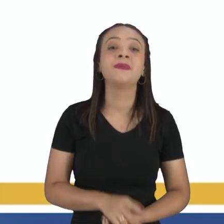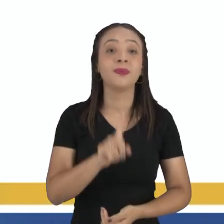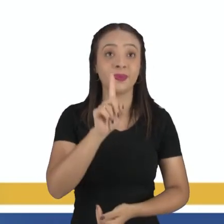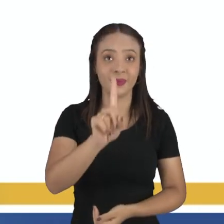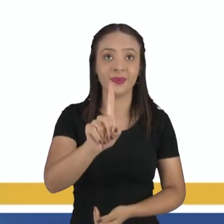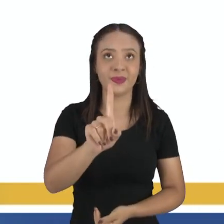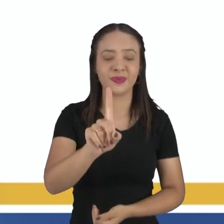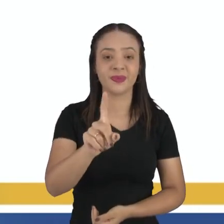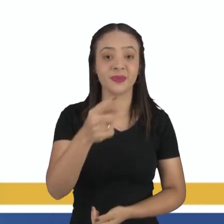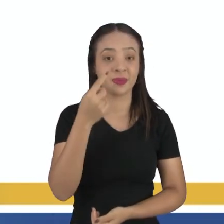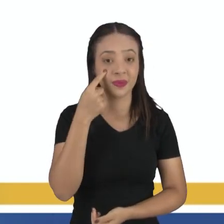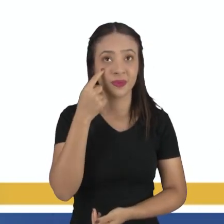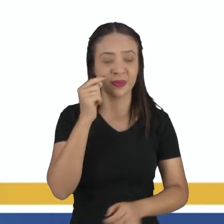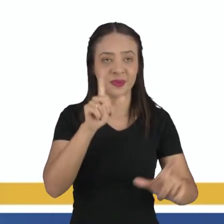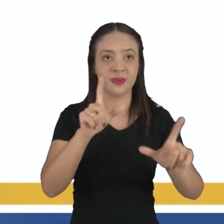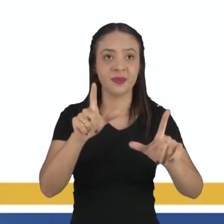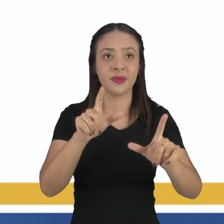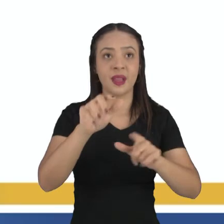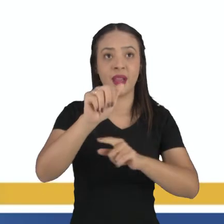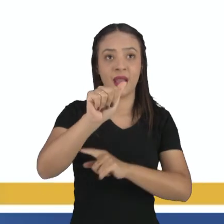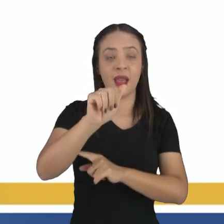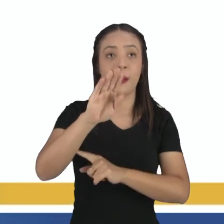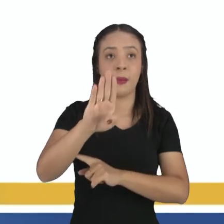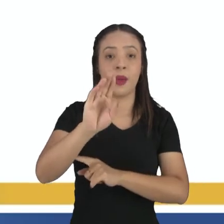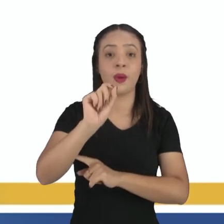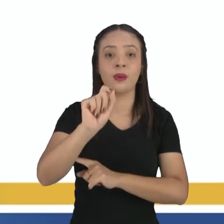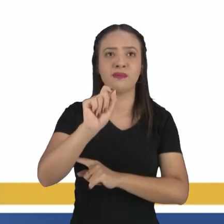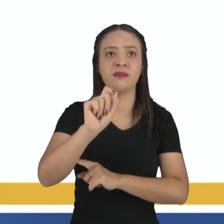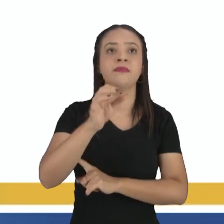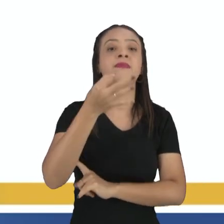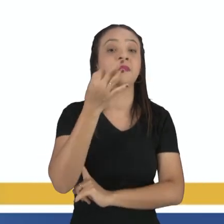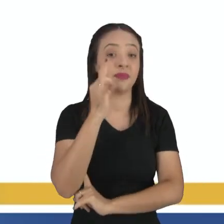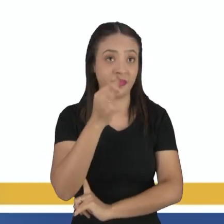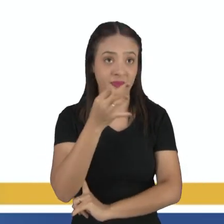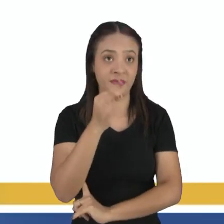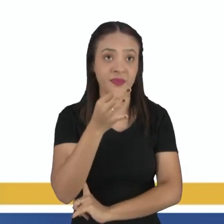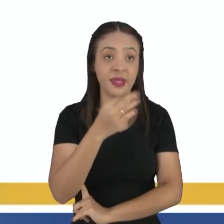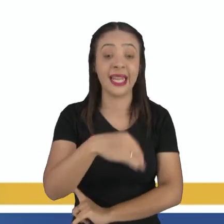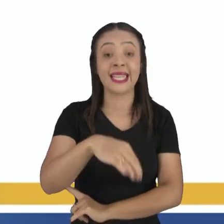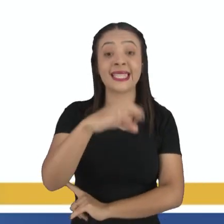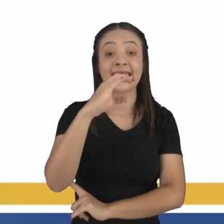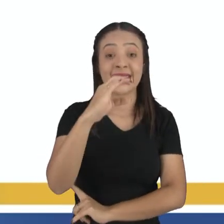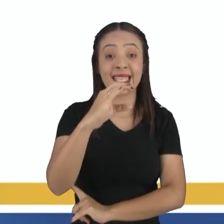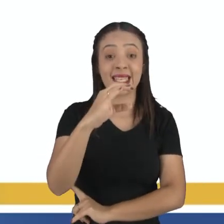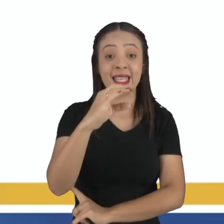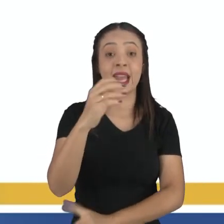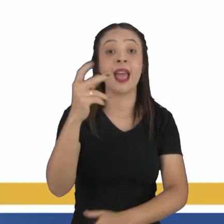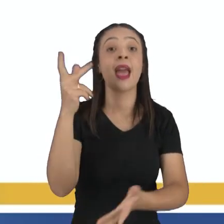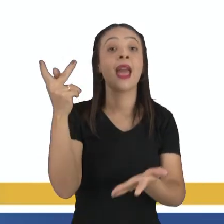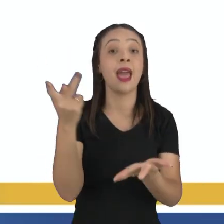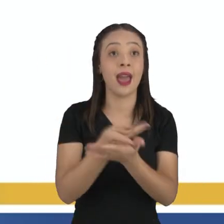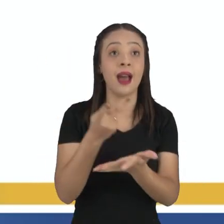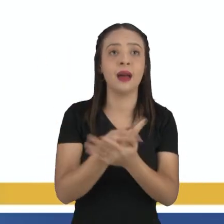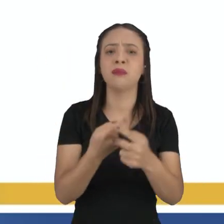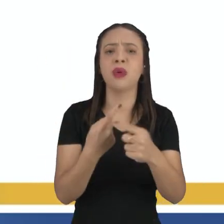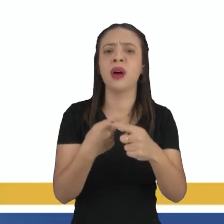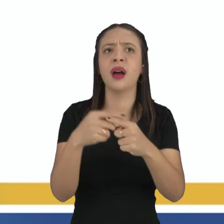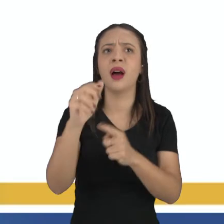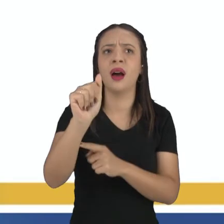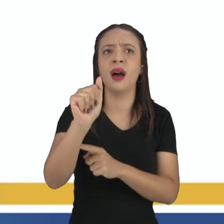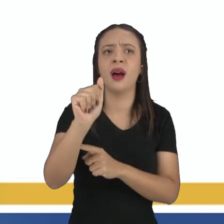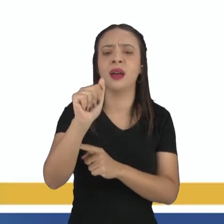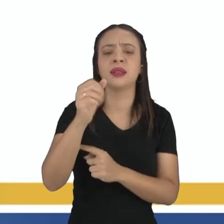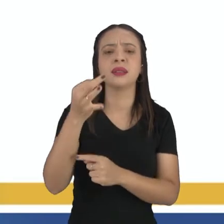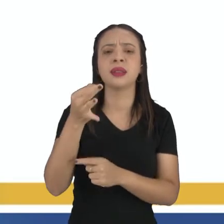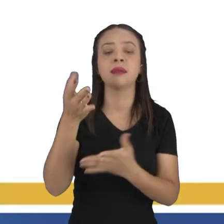A um, gente, como vocês podem ver na telinha, letra A e letra B estão corretas e a letra C está incorreta. Por que a letra A está correta? A